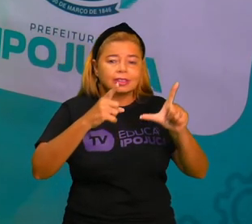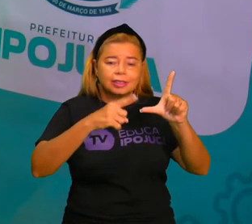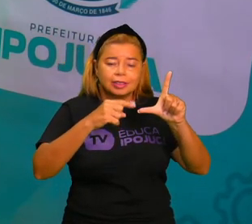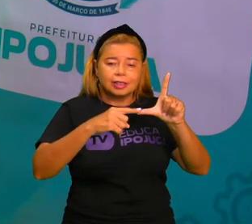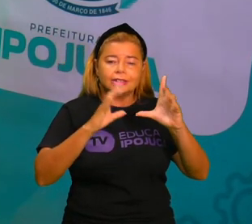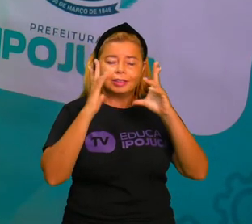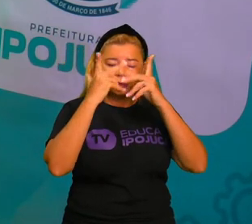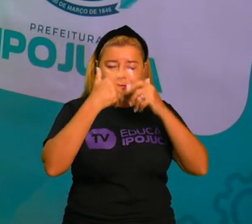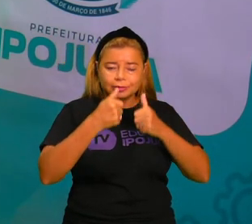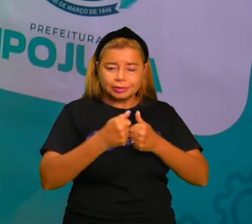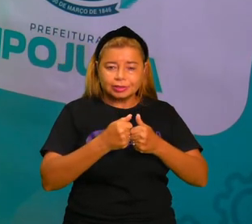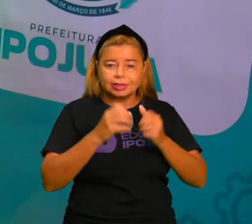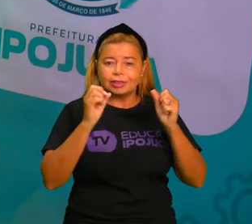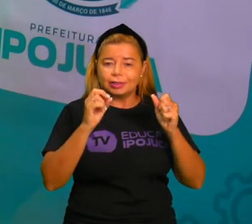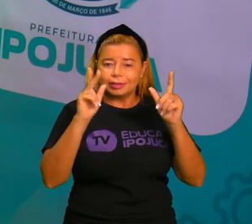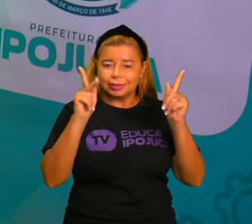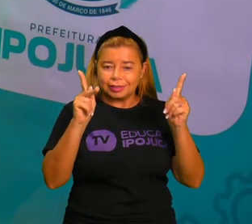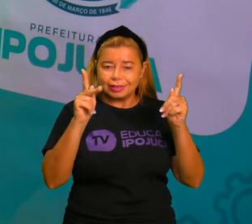Muito obrigada.